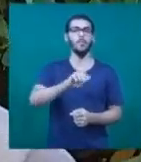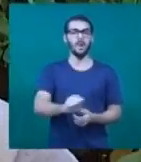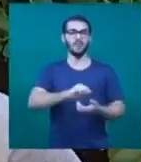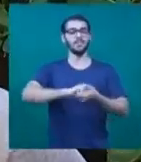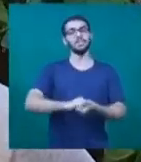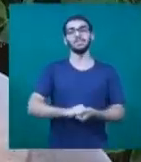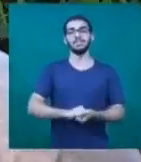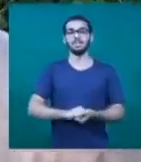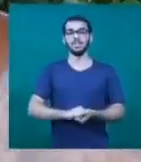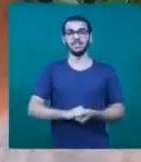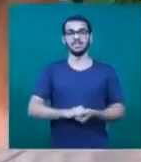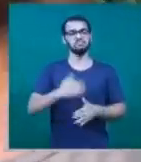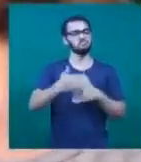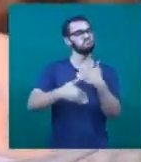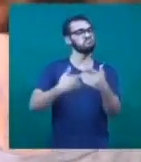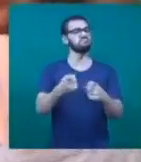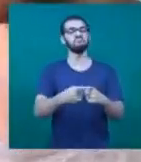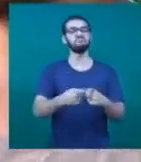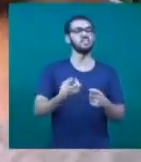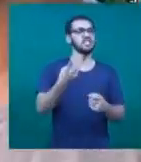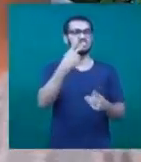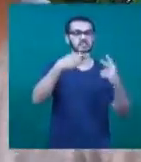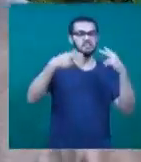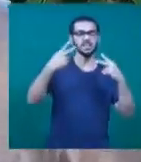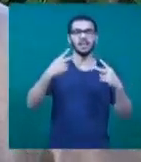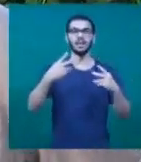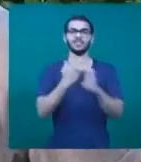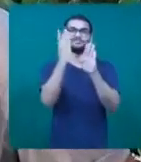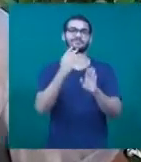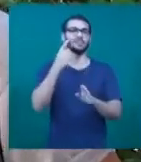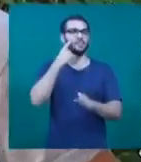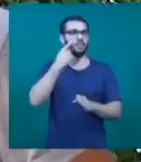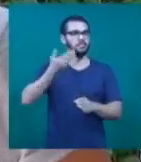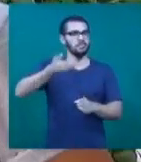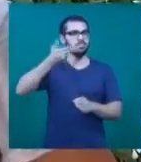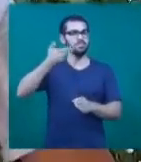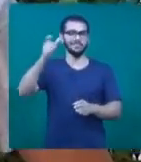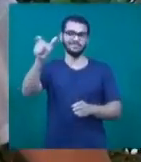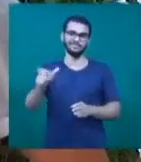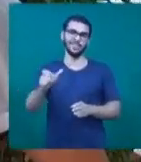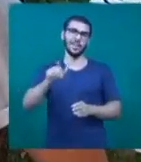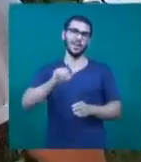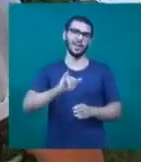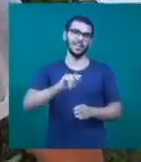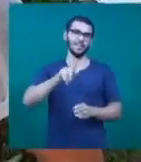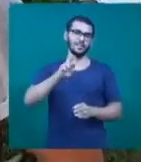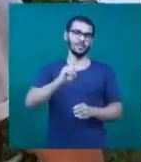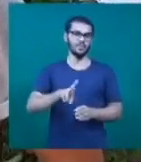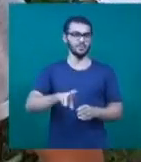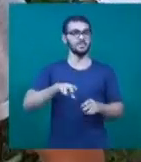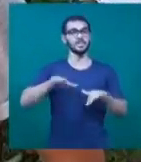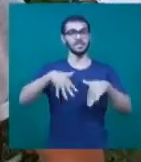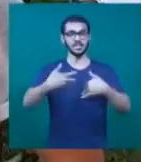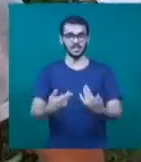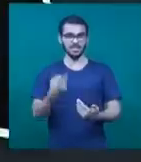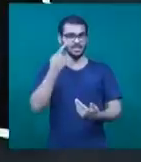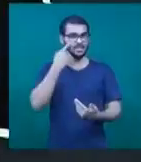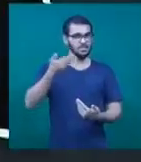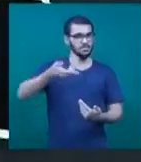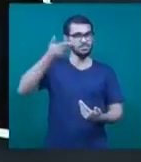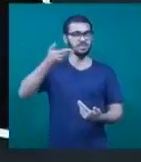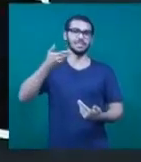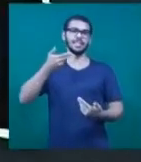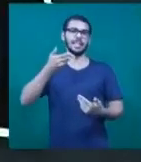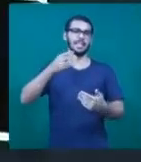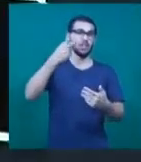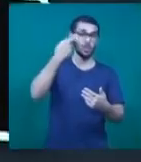durante os exames de rotina que o Igor descobriu a pressão alta no olho. Segundo especialistas, a pressão intraocular considerada normal é